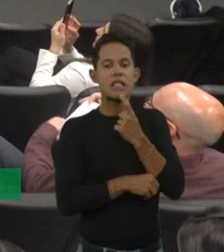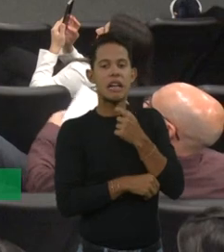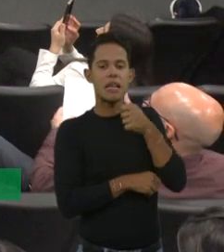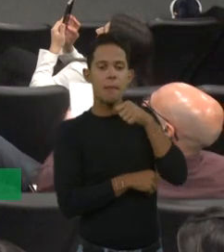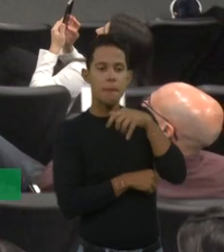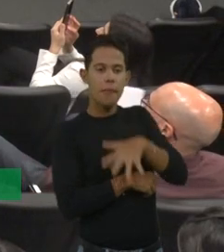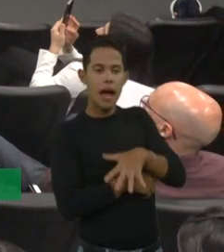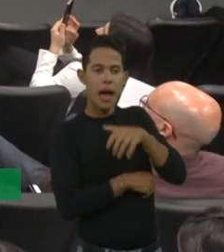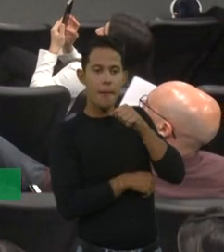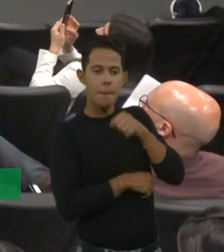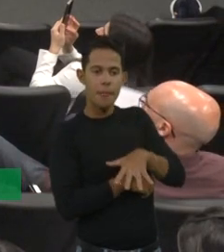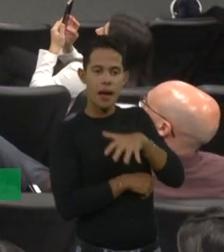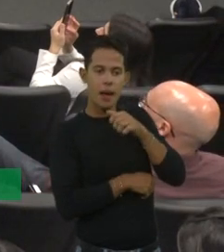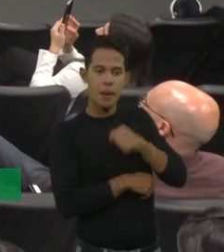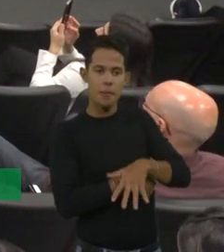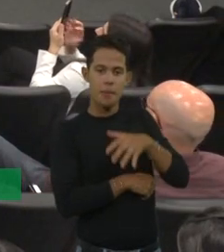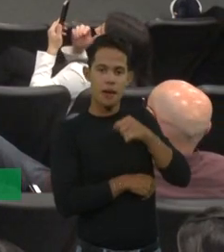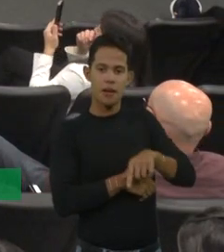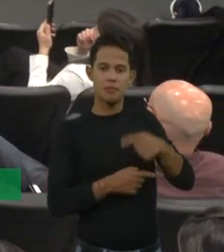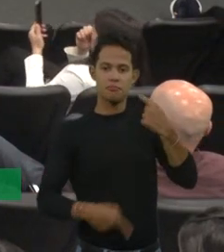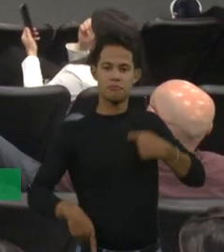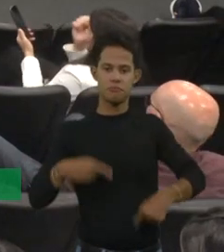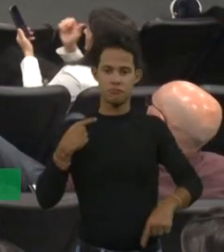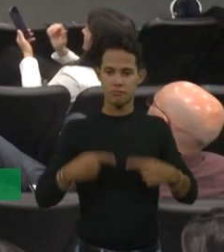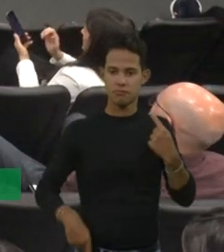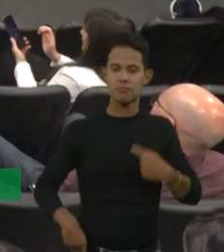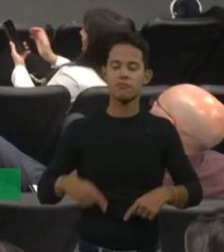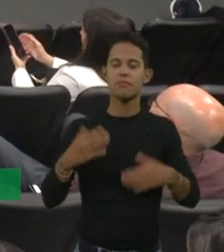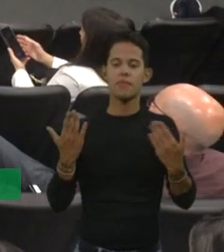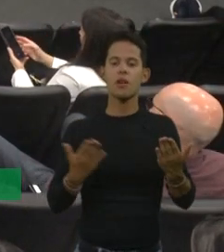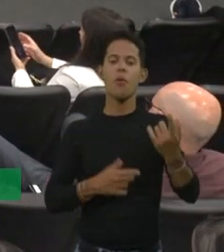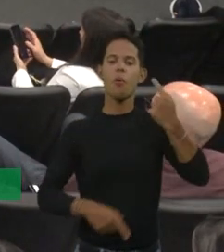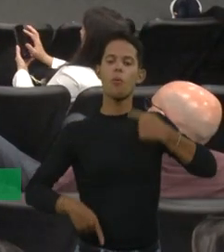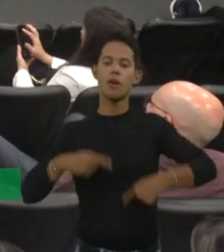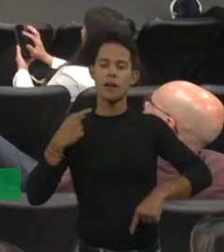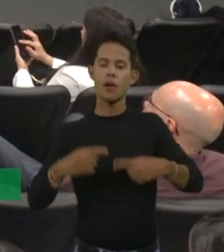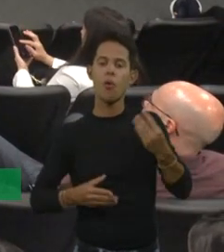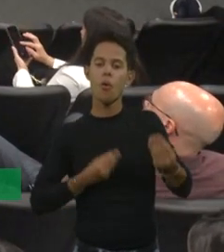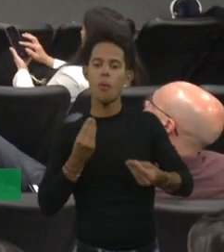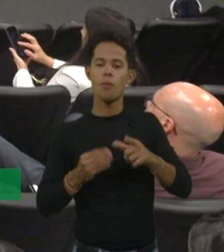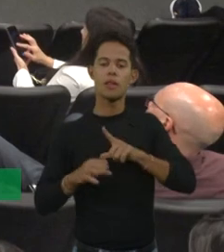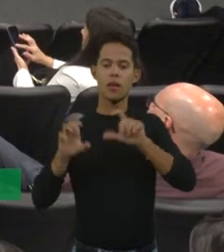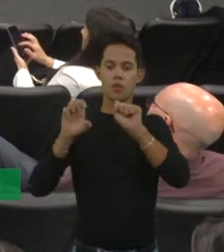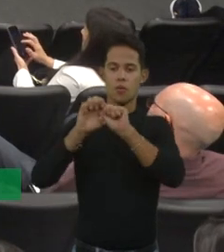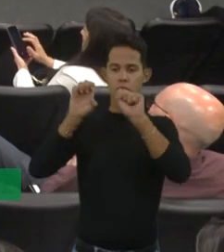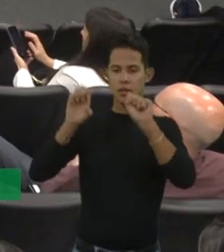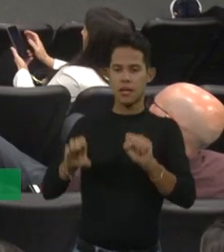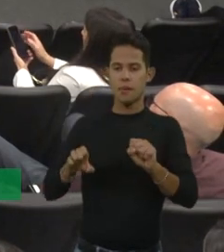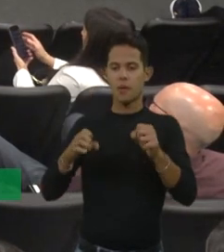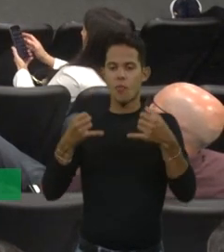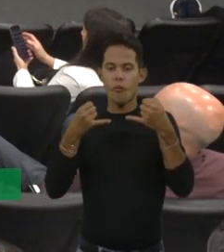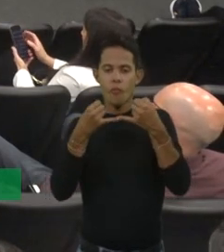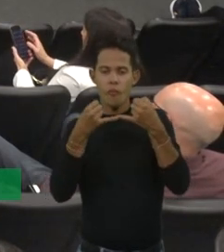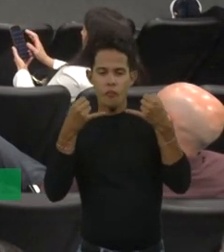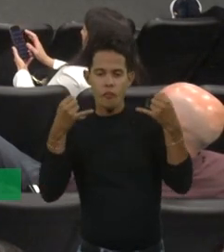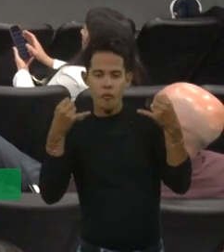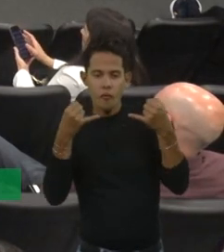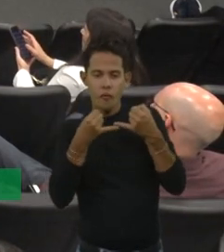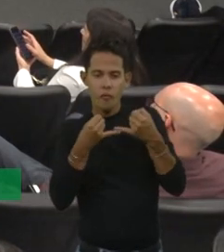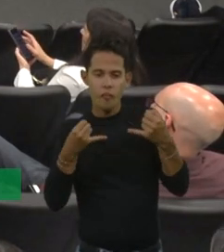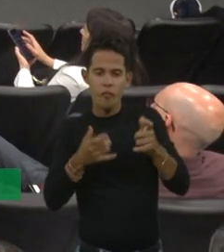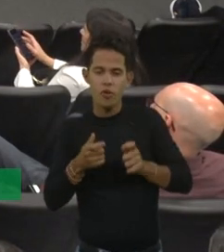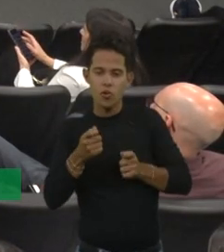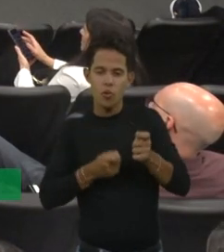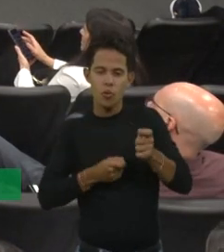menos, quando tem sangramento. Porque o nosso organismo tem um sistema muito fino de controle da